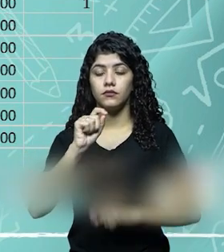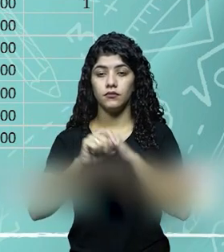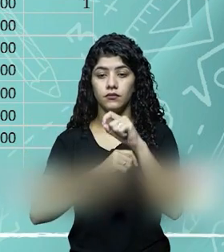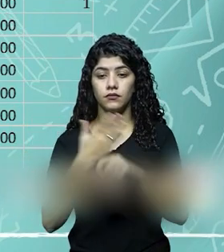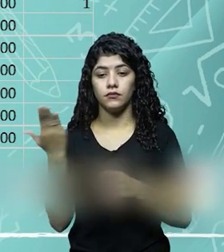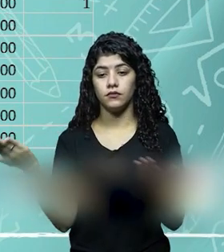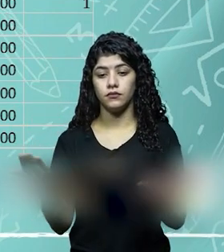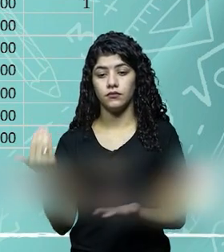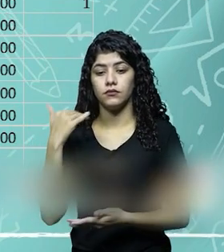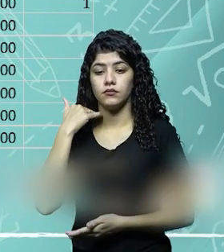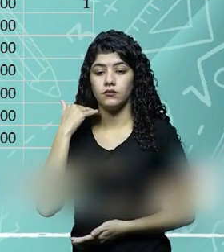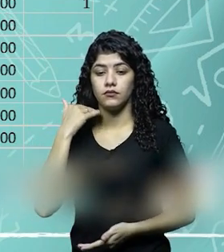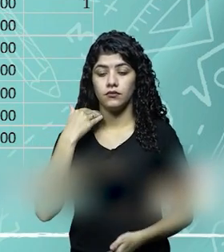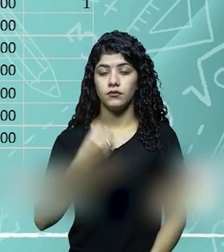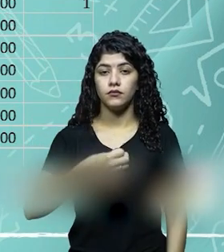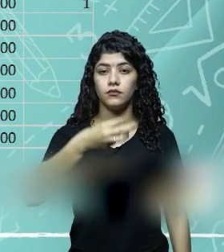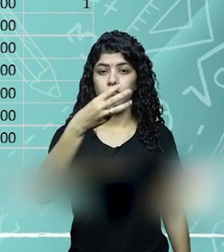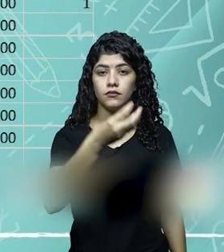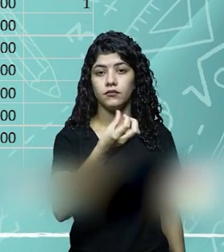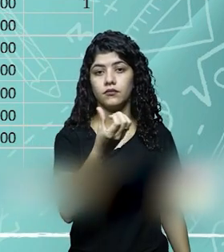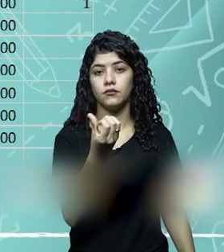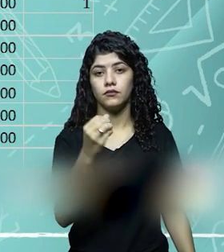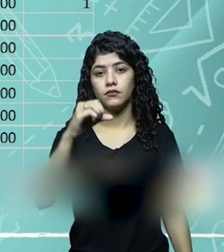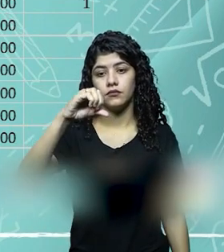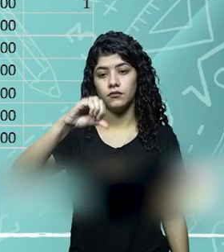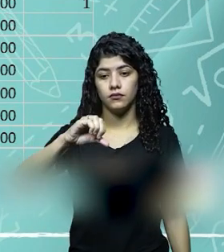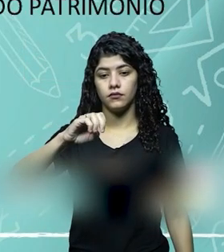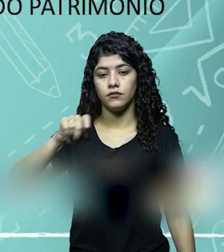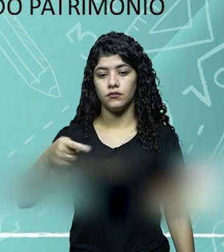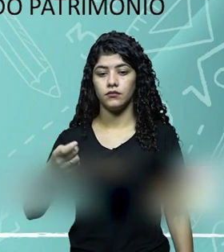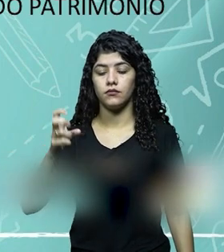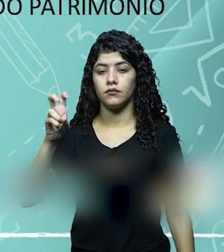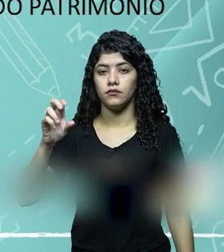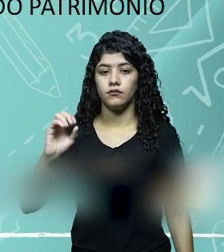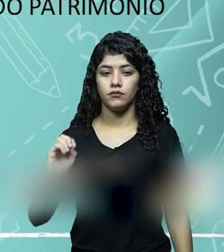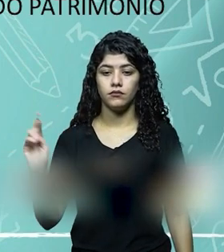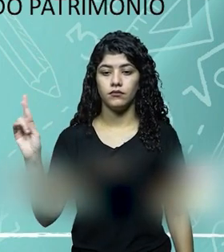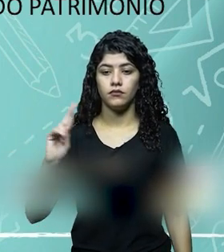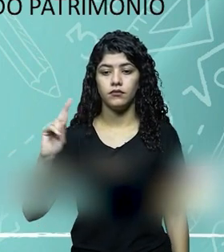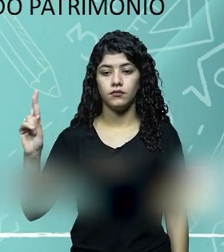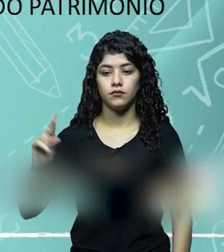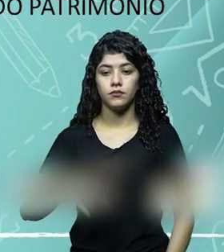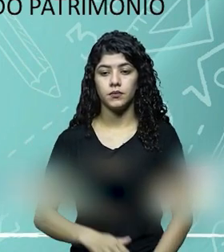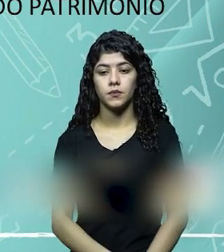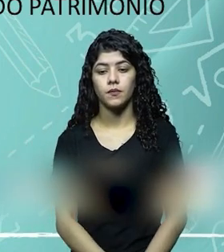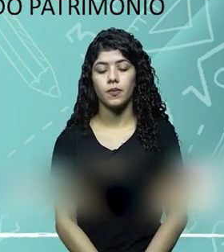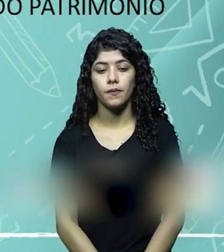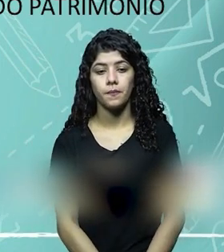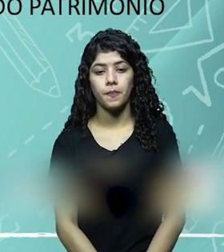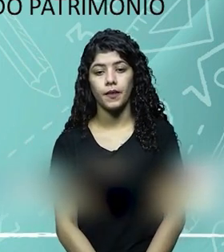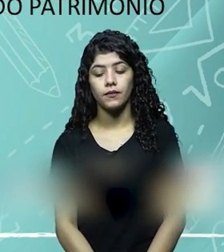saldo de 369 mil e 50 reais, beleza? Então,